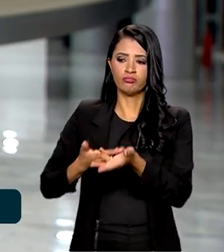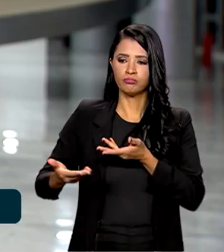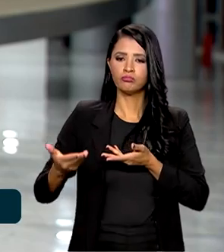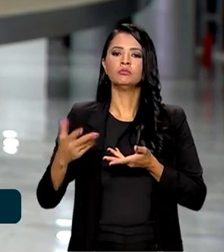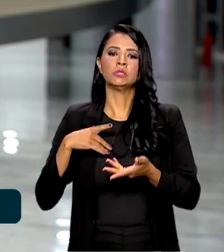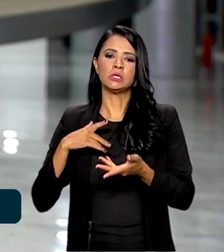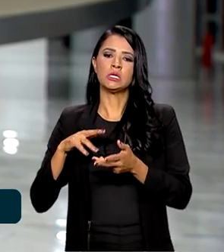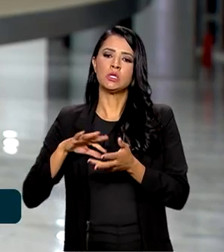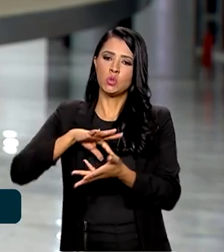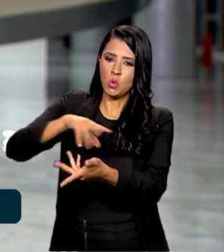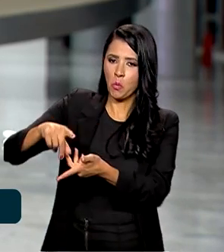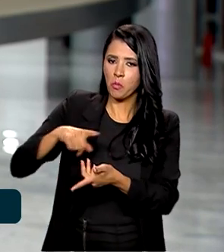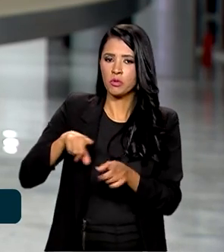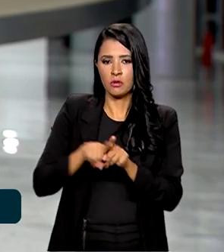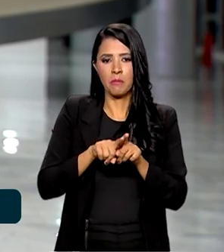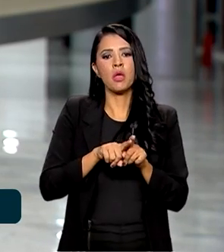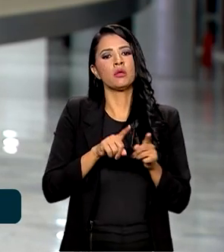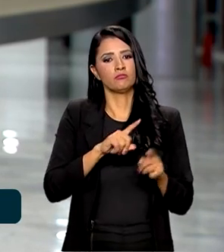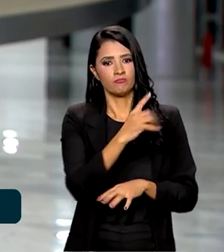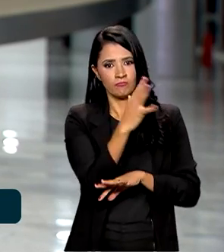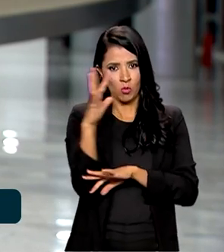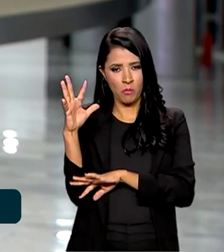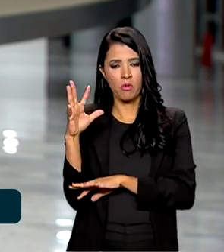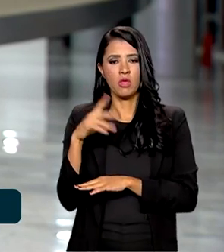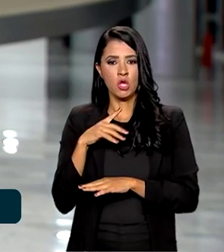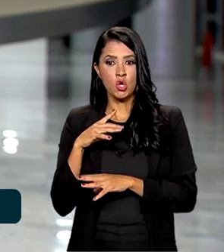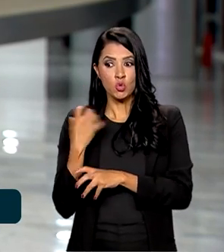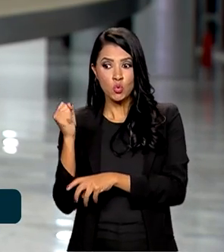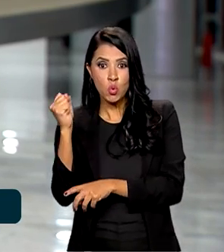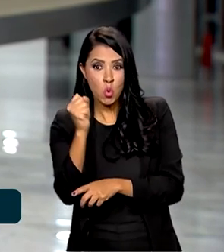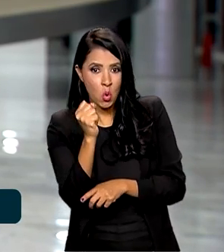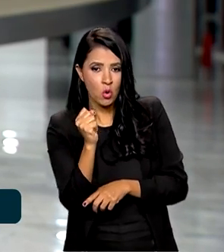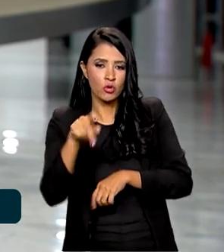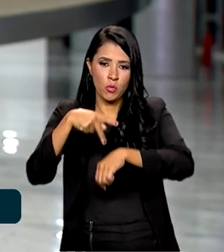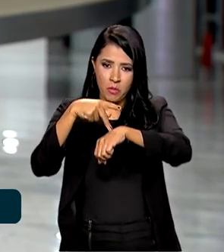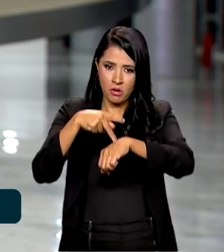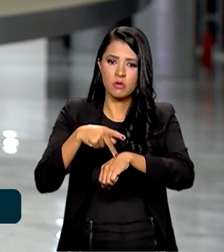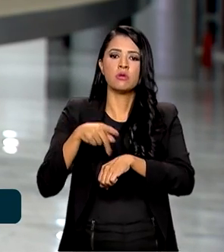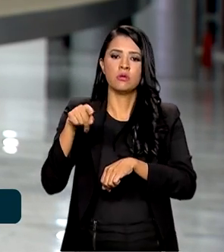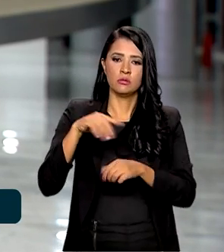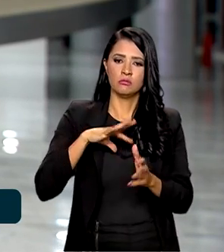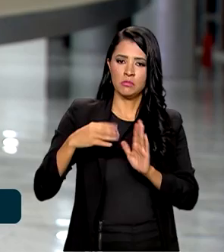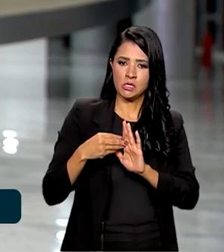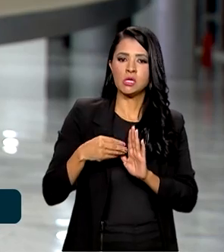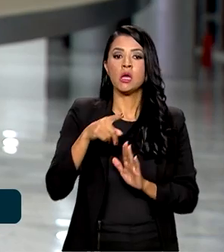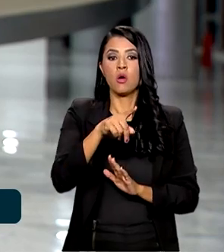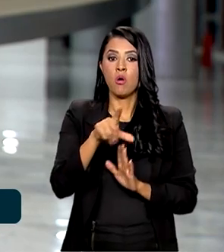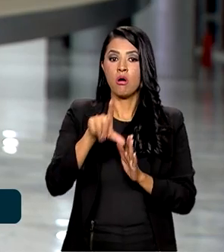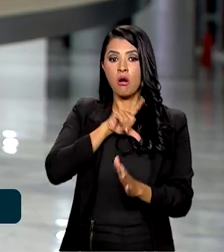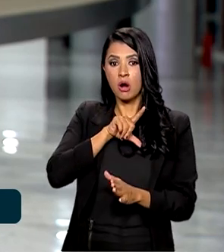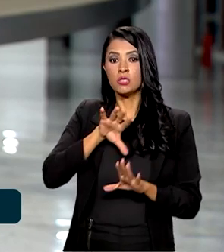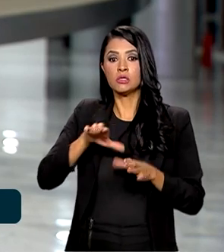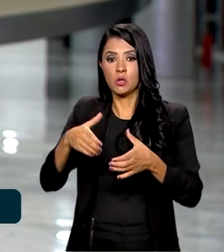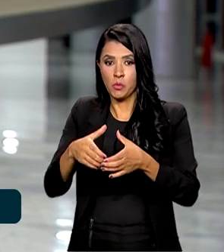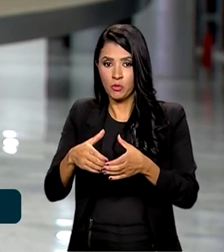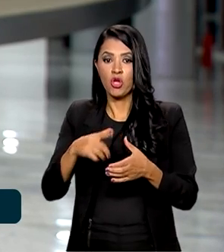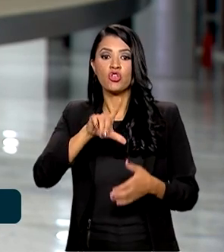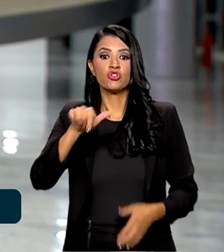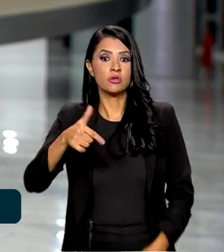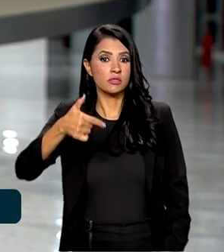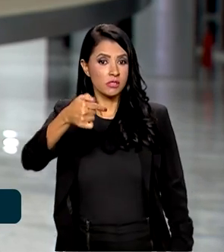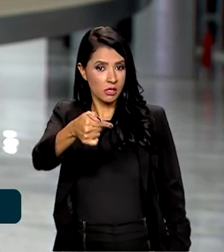Exteriores e também do Meio Ambiente desses oito países amazônicos na véspera da Cúpula, no dia 7.